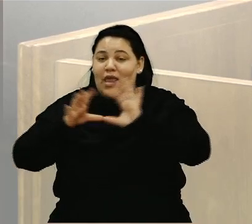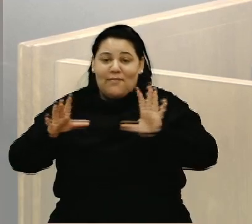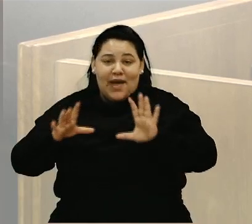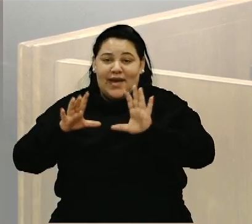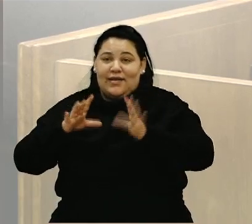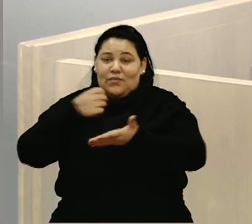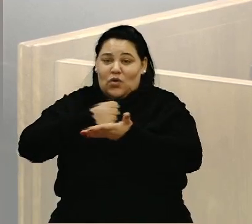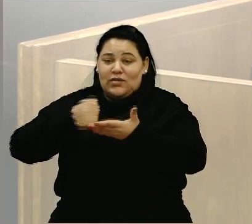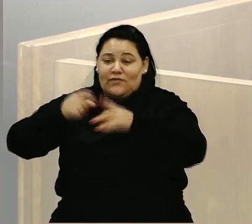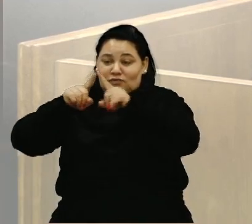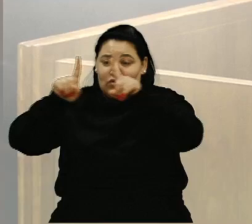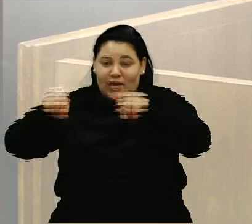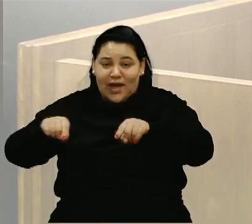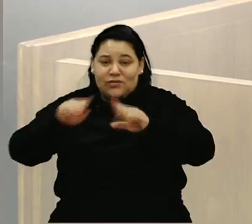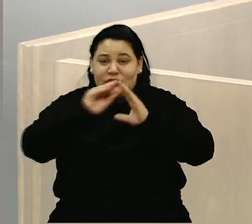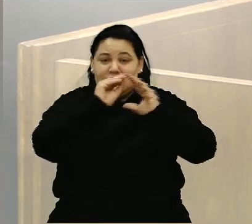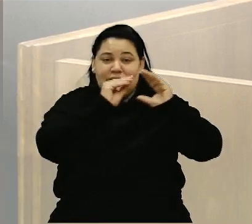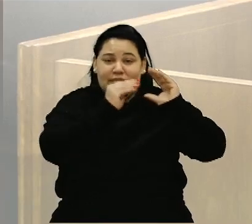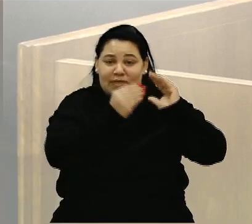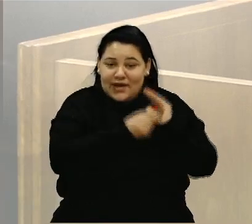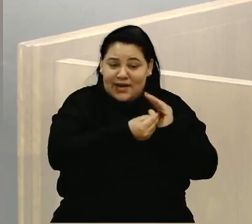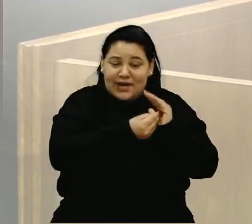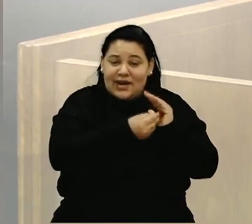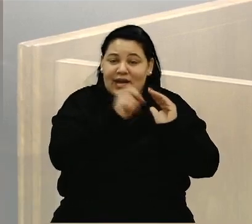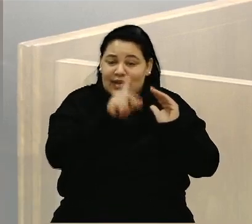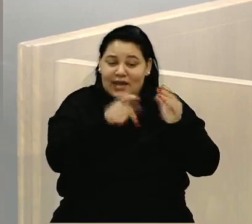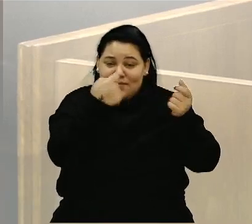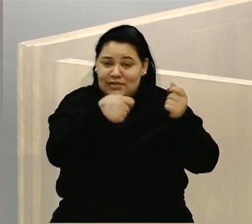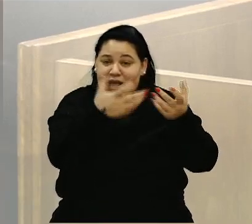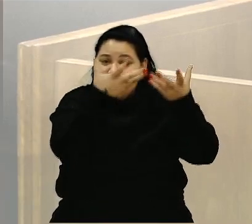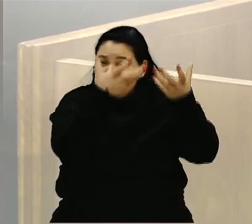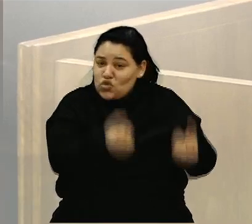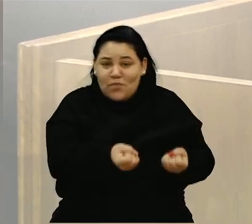do Samai, quem tem que assumir é o Samai.